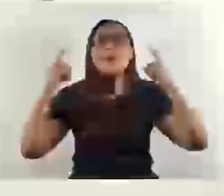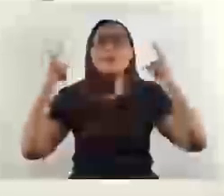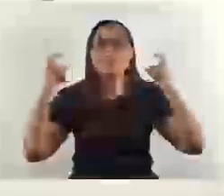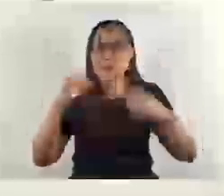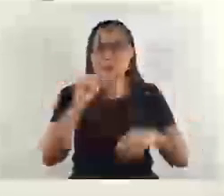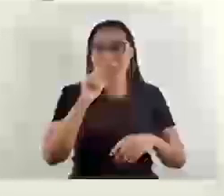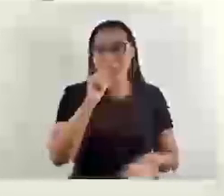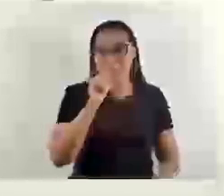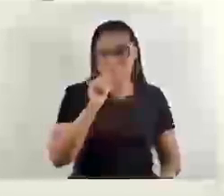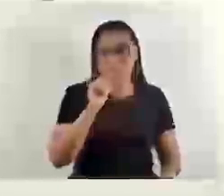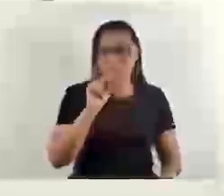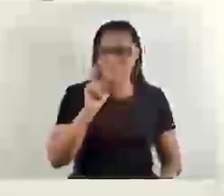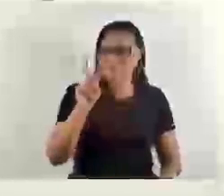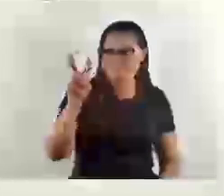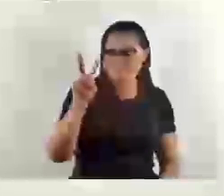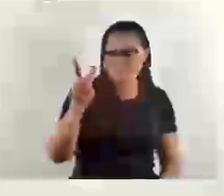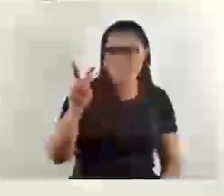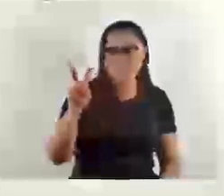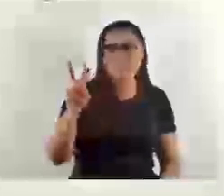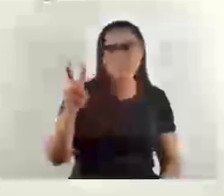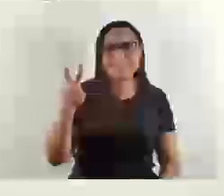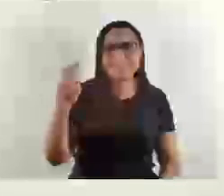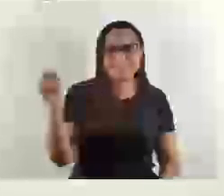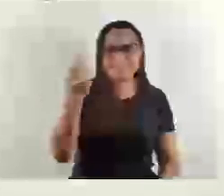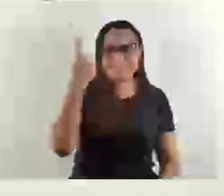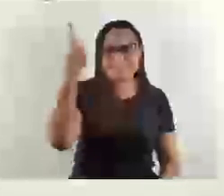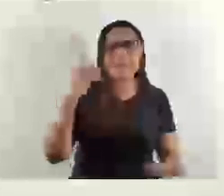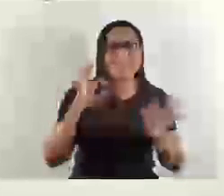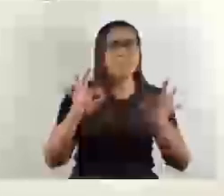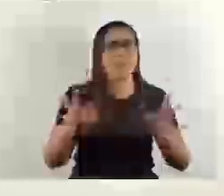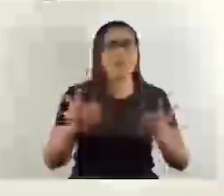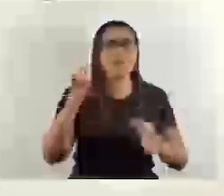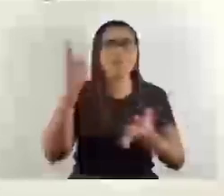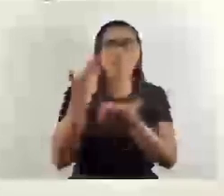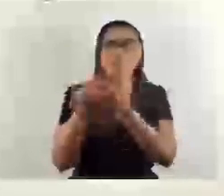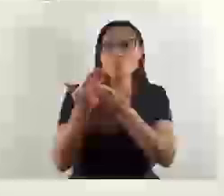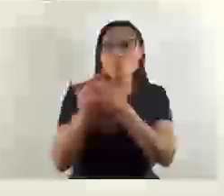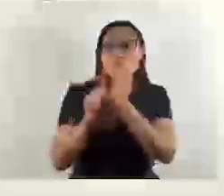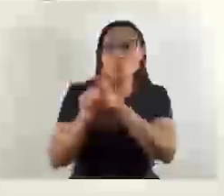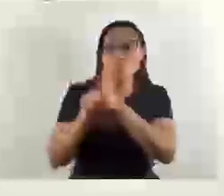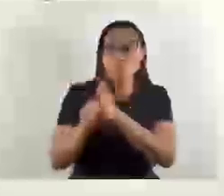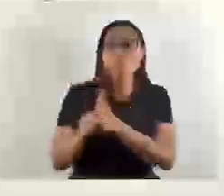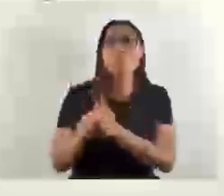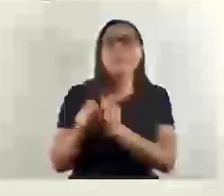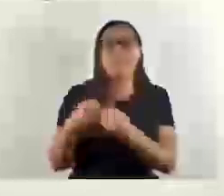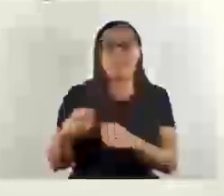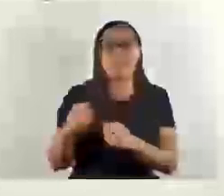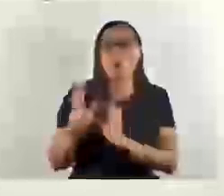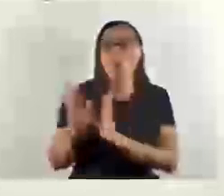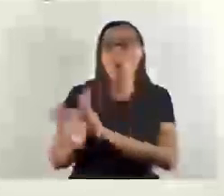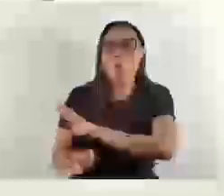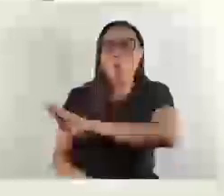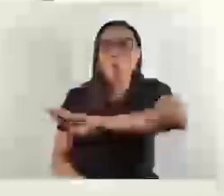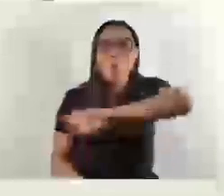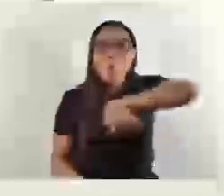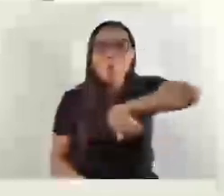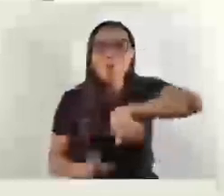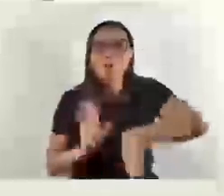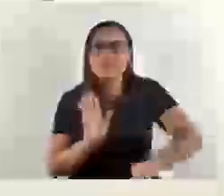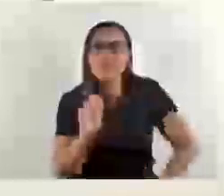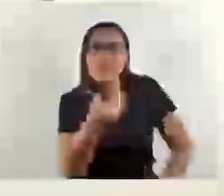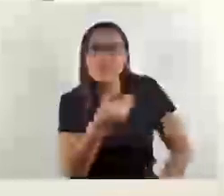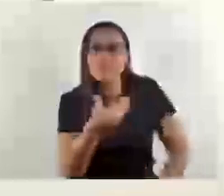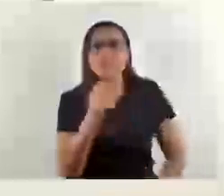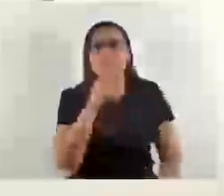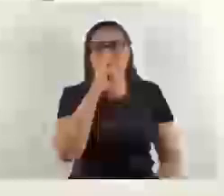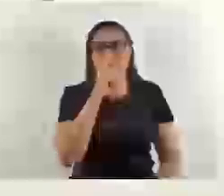o dia, está bem precário. A Moçalmente tem um estúdio ali para fazê-la reta. Não fazia mais aquela curva ali, para ela ficar boa. E sobre os